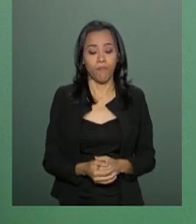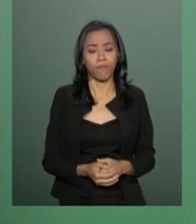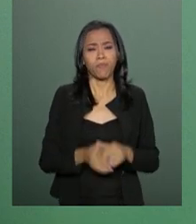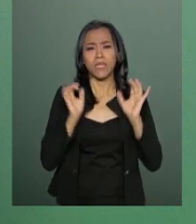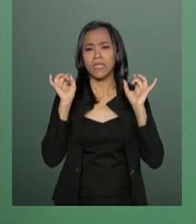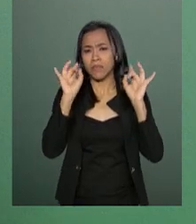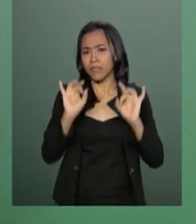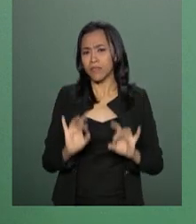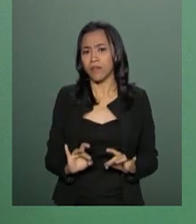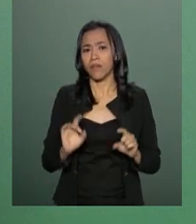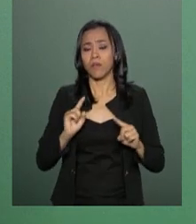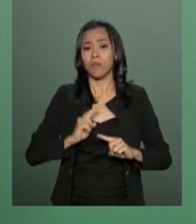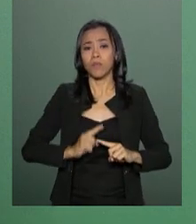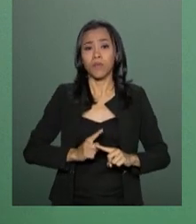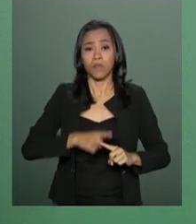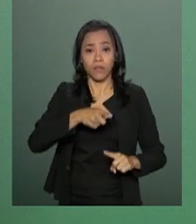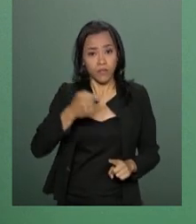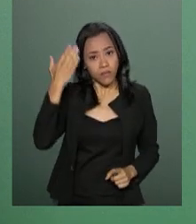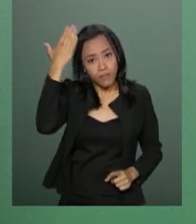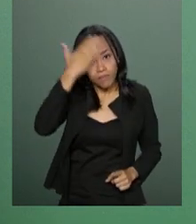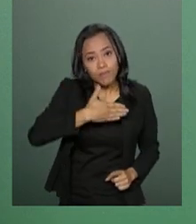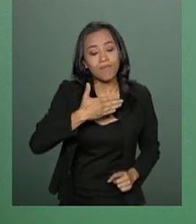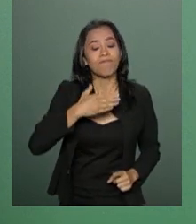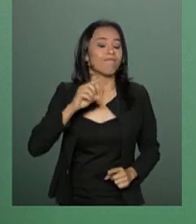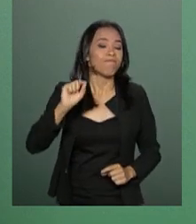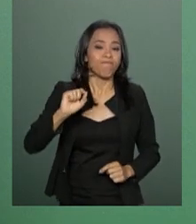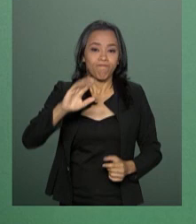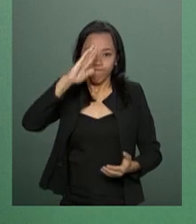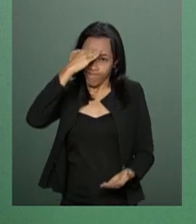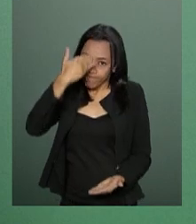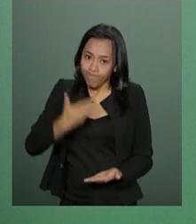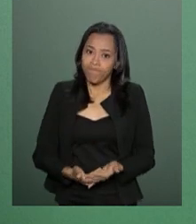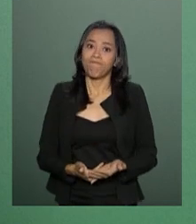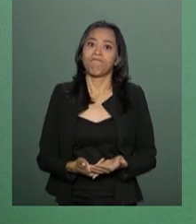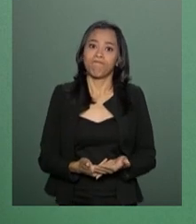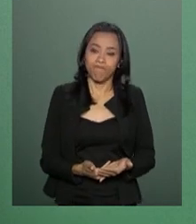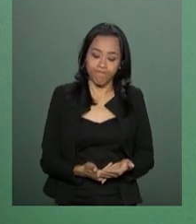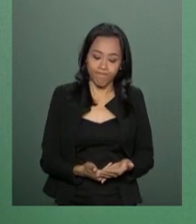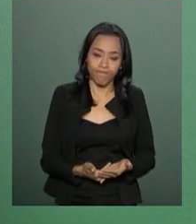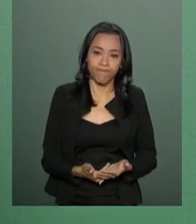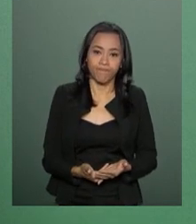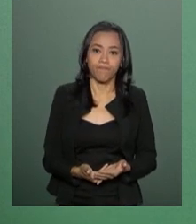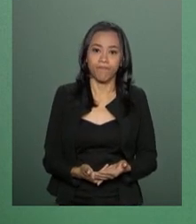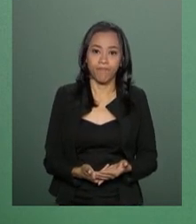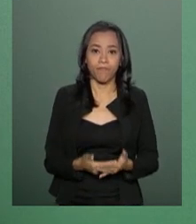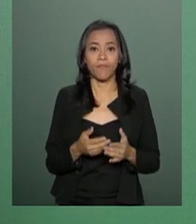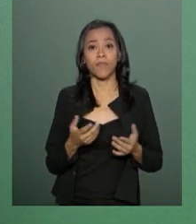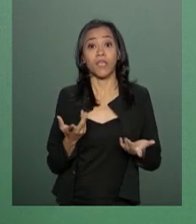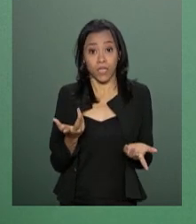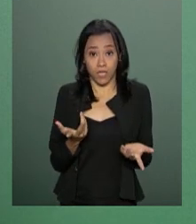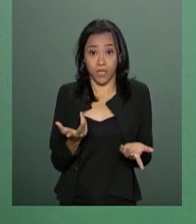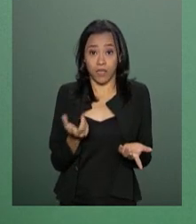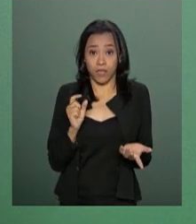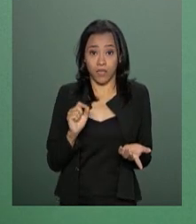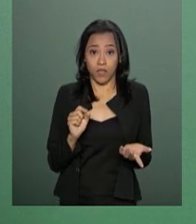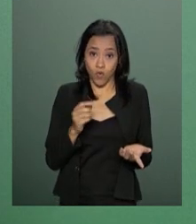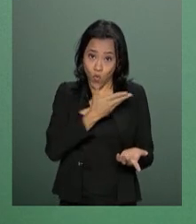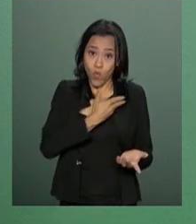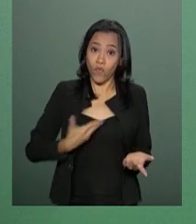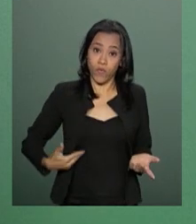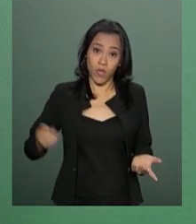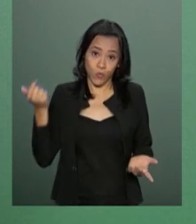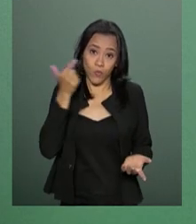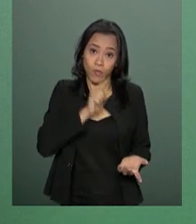Especialmente porque isto revela a crença, a credibilidade que o nosso governo